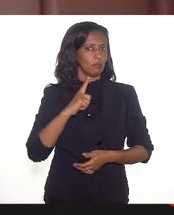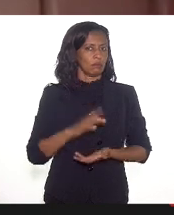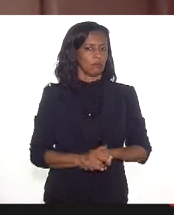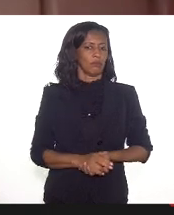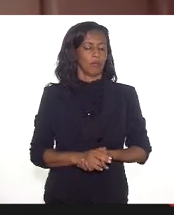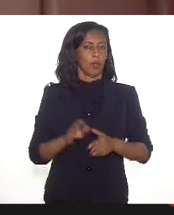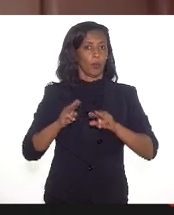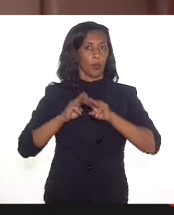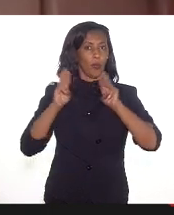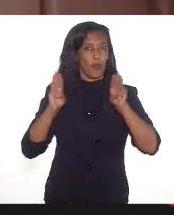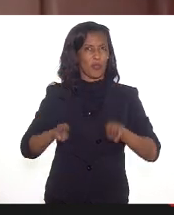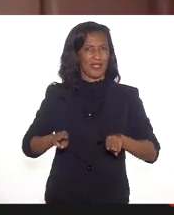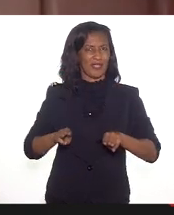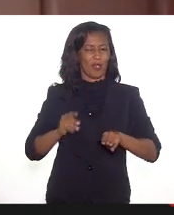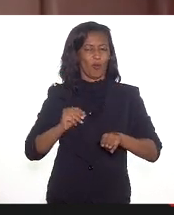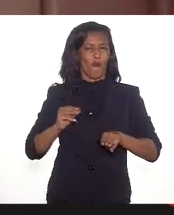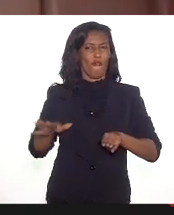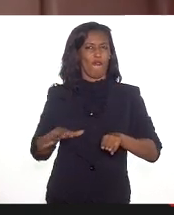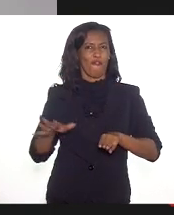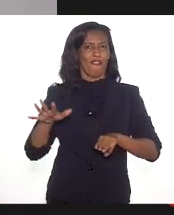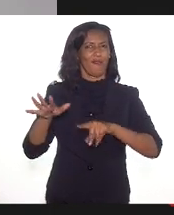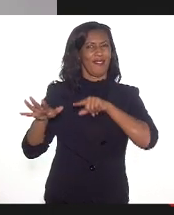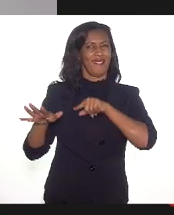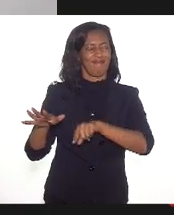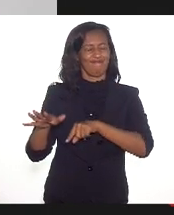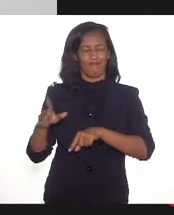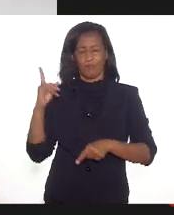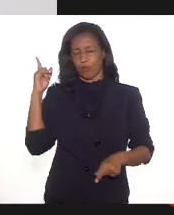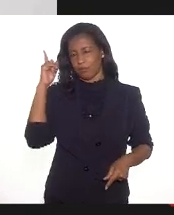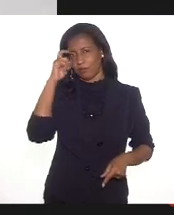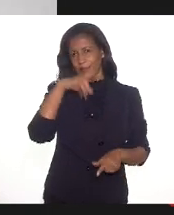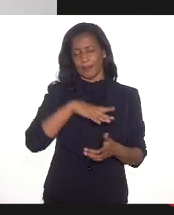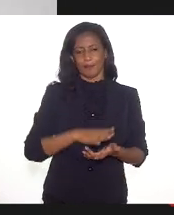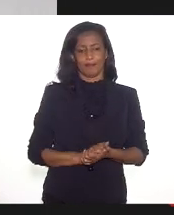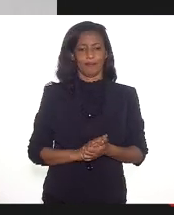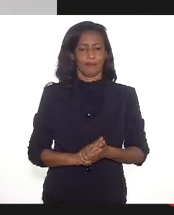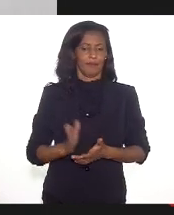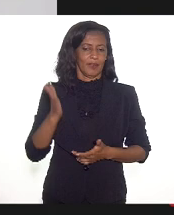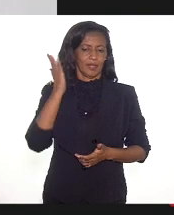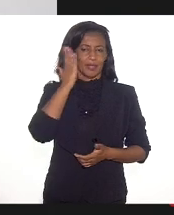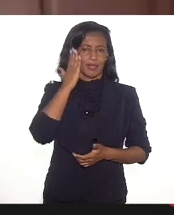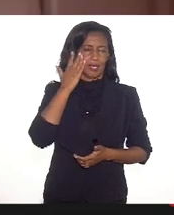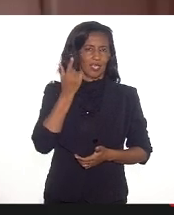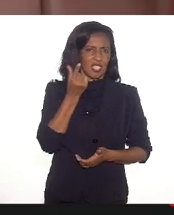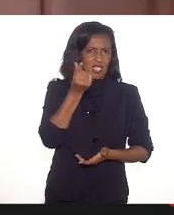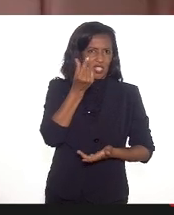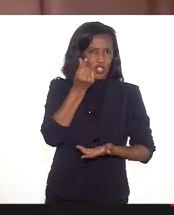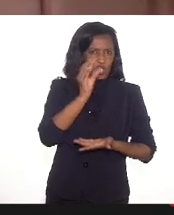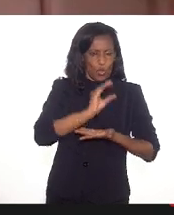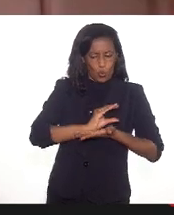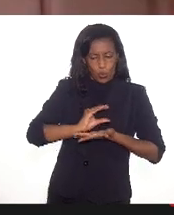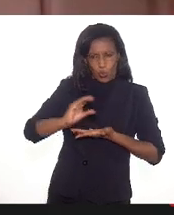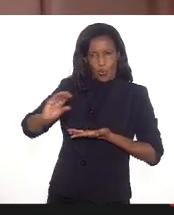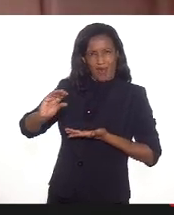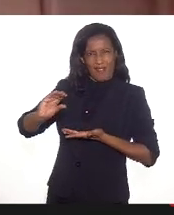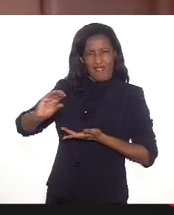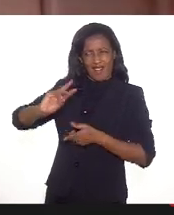para os museus de favela, principalmente. A gente sabe que ali esse dinheiro se multiplica